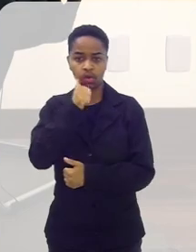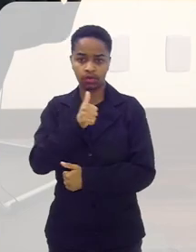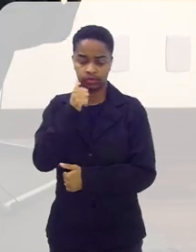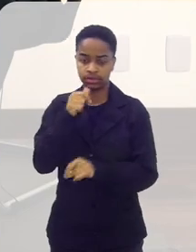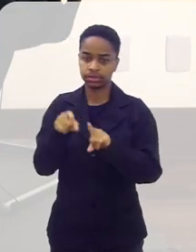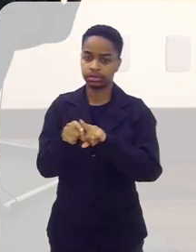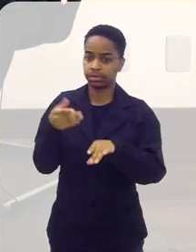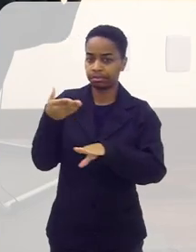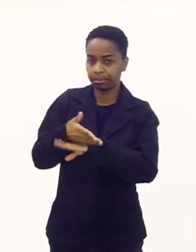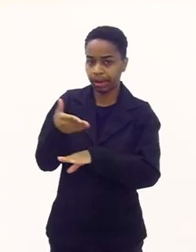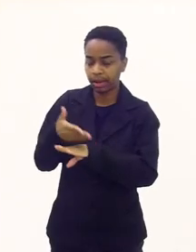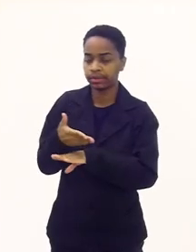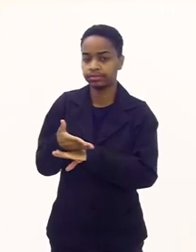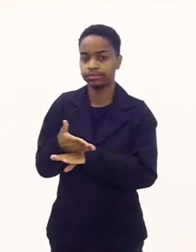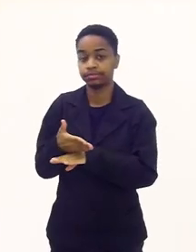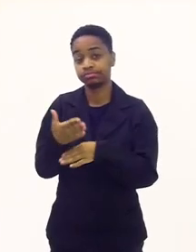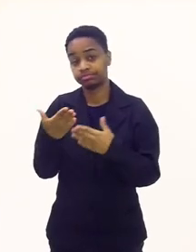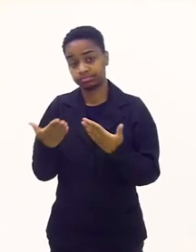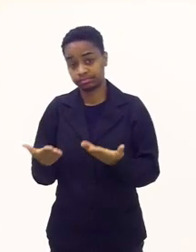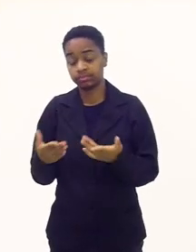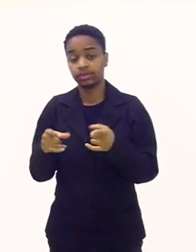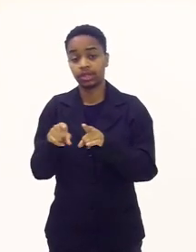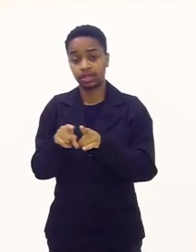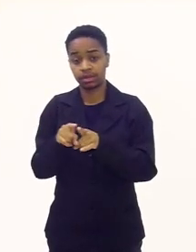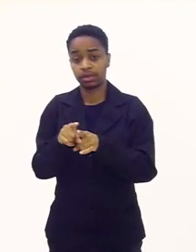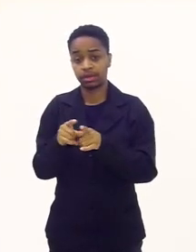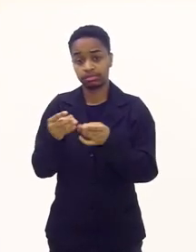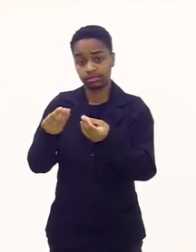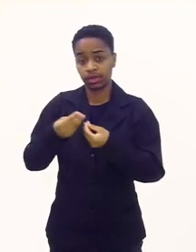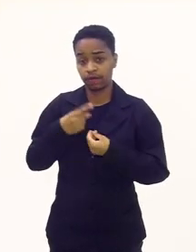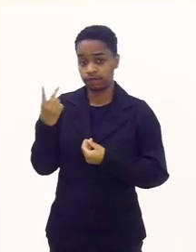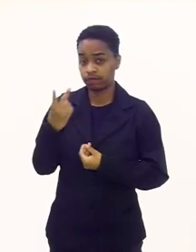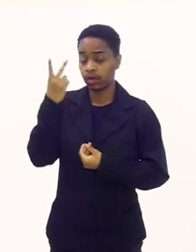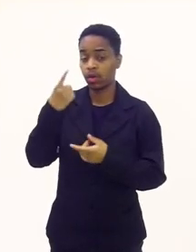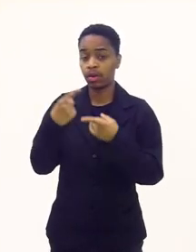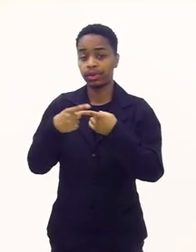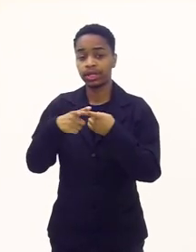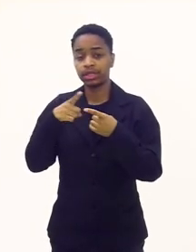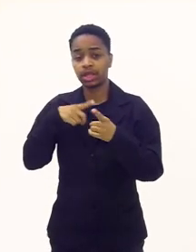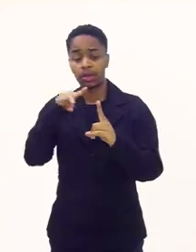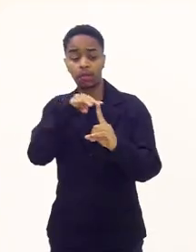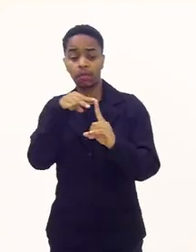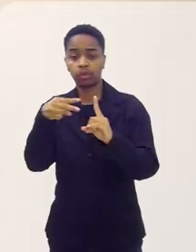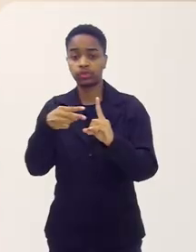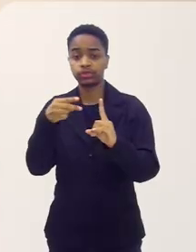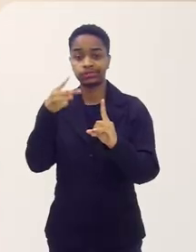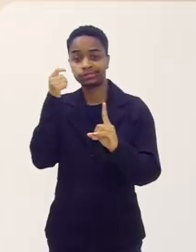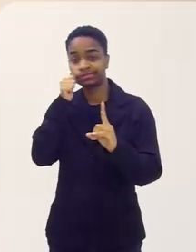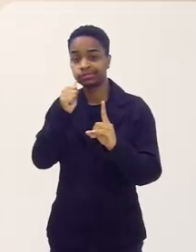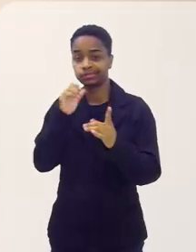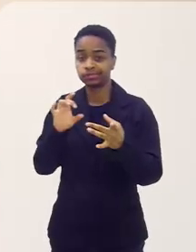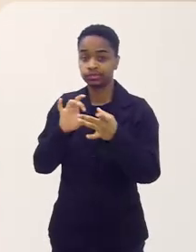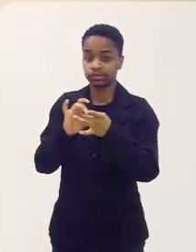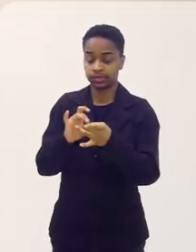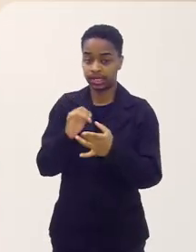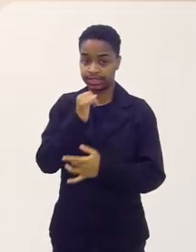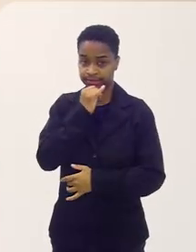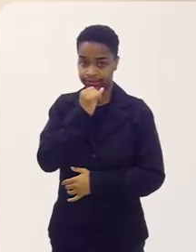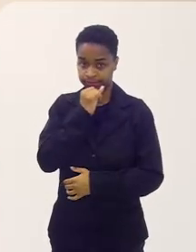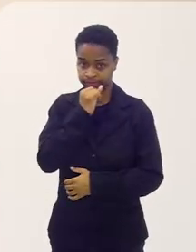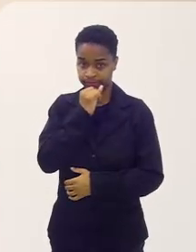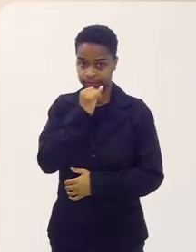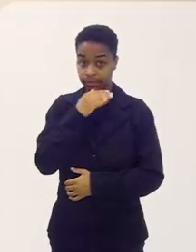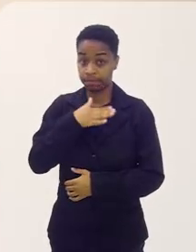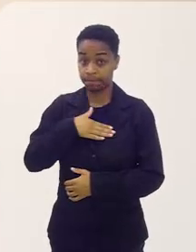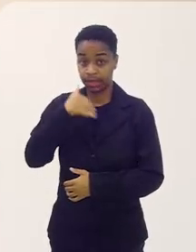moças, elas têm participado ativamente e isso agrega muito valor, porque dá um olhar feminino sobre a obra, né? Por